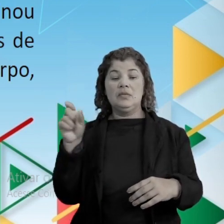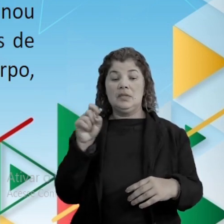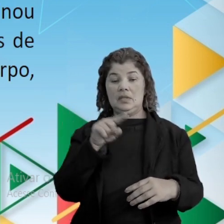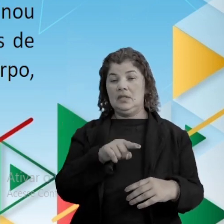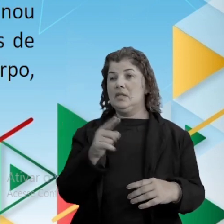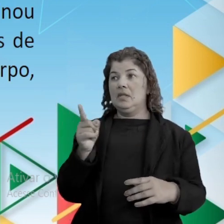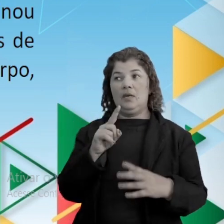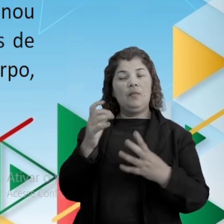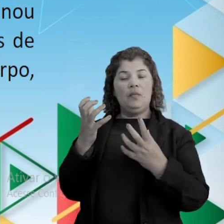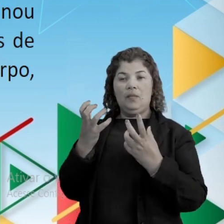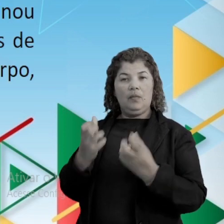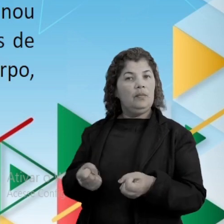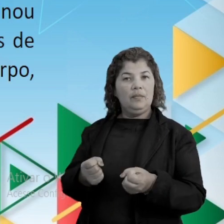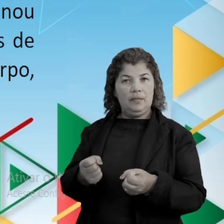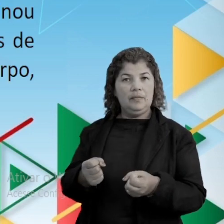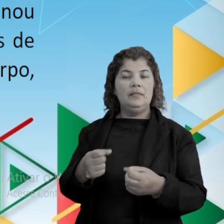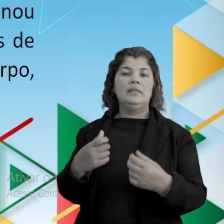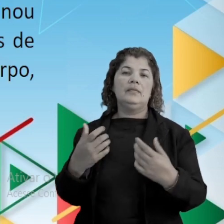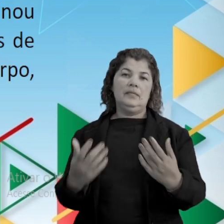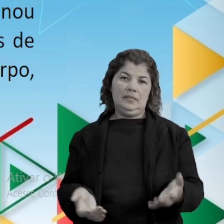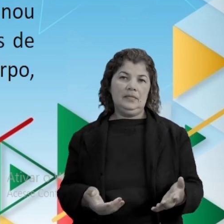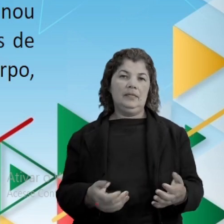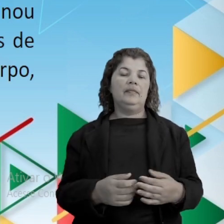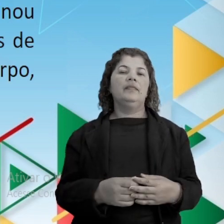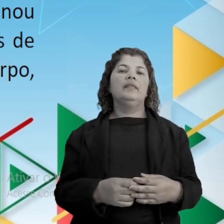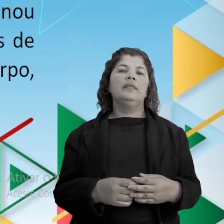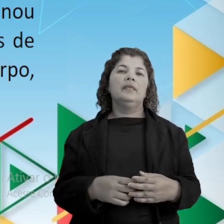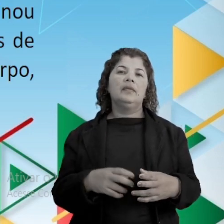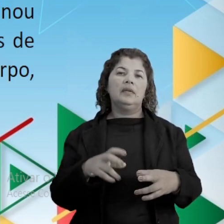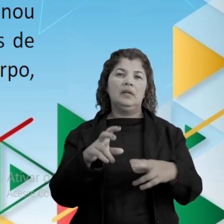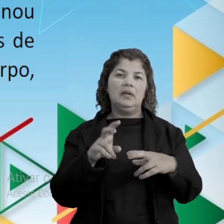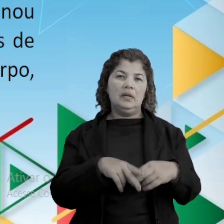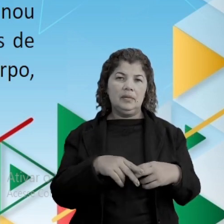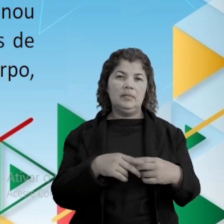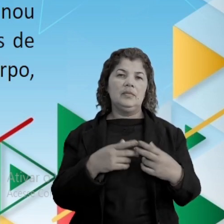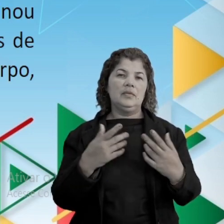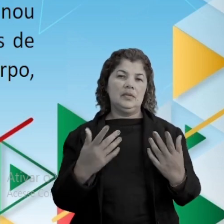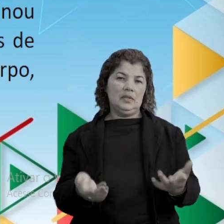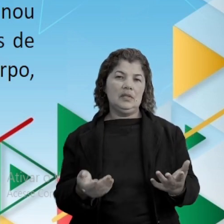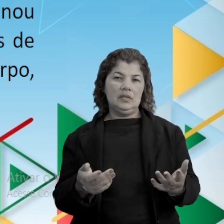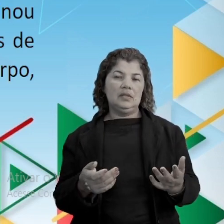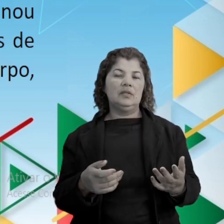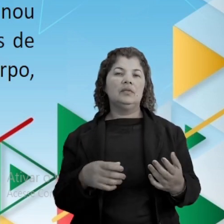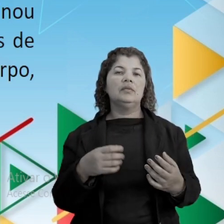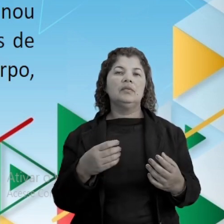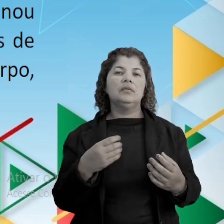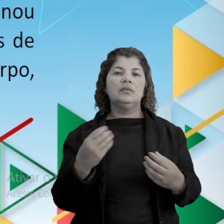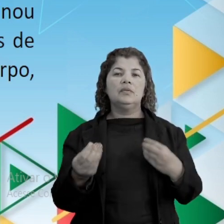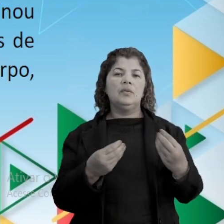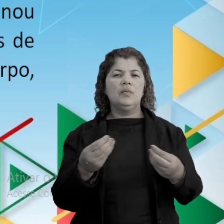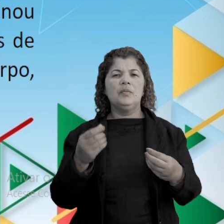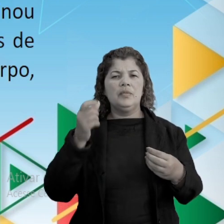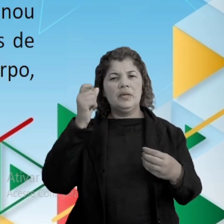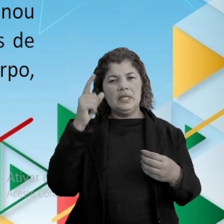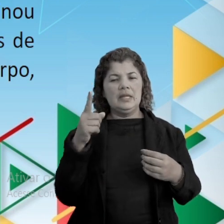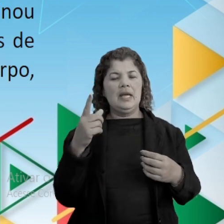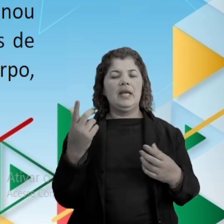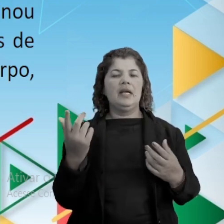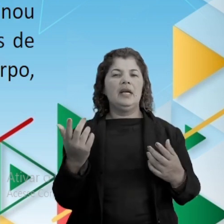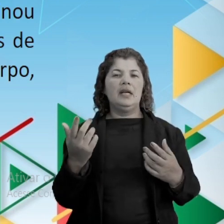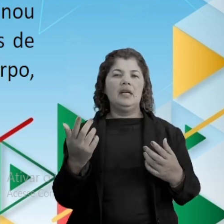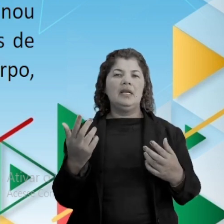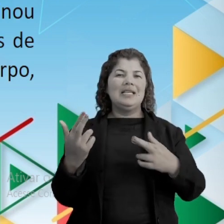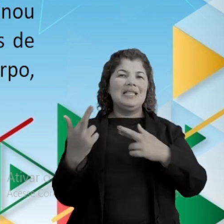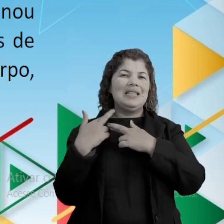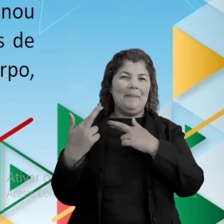com isso ia ganhando entre o elito e centro-sul brasileiro a ideia de independência